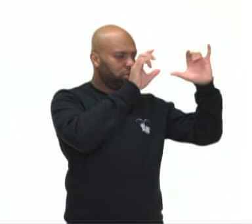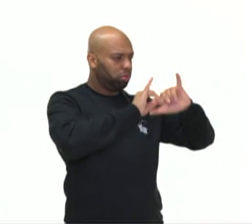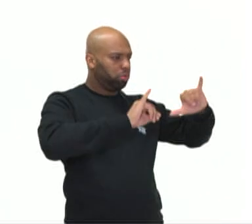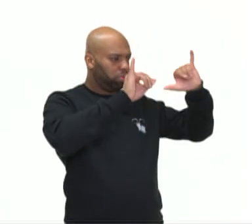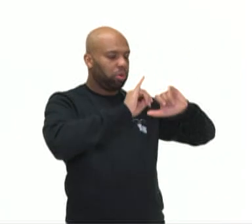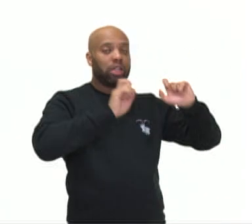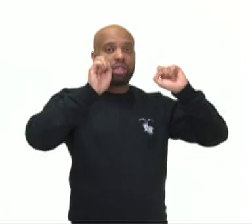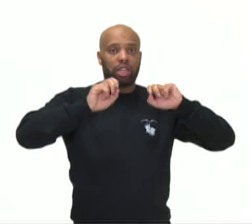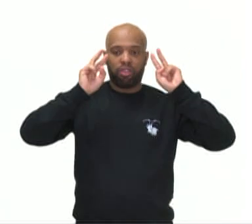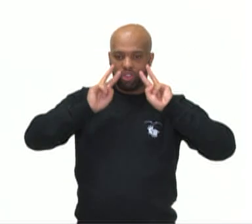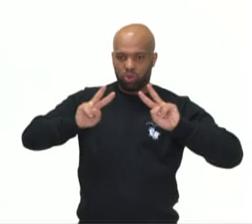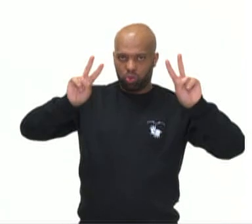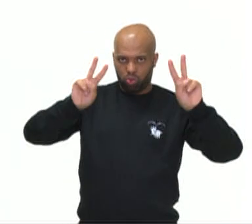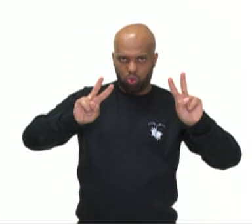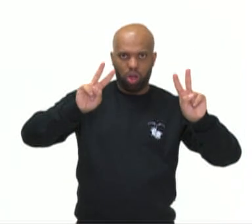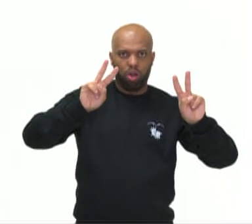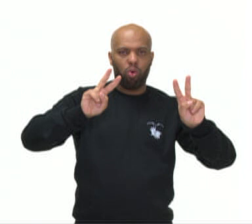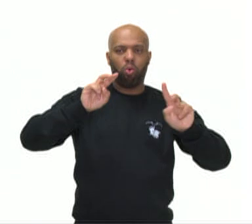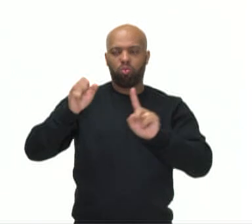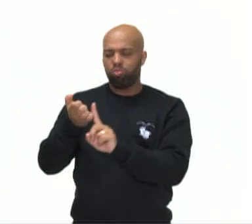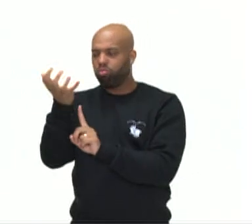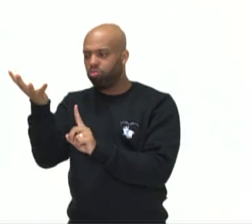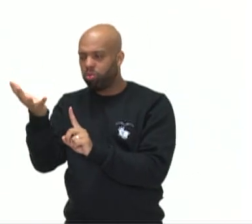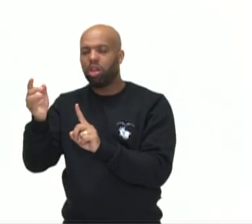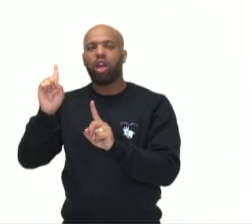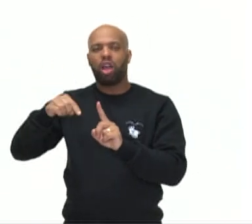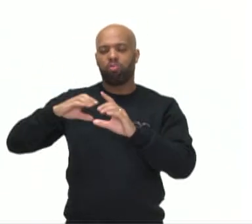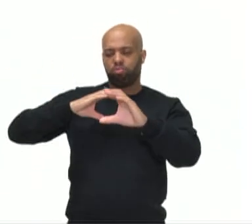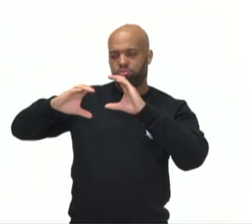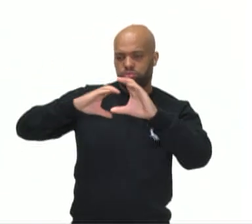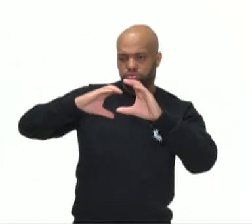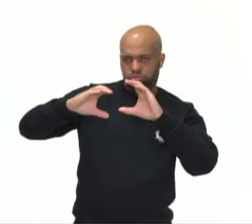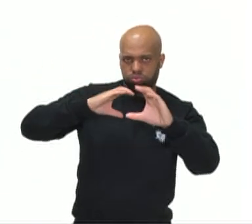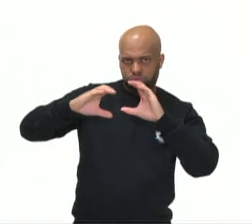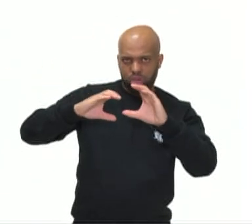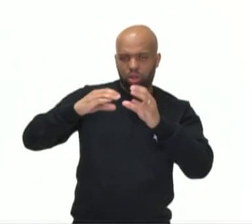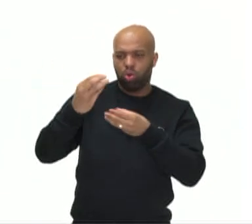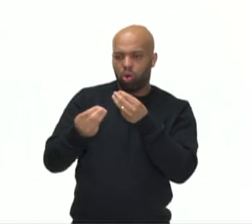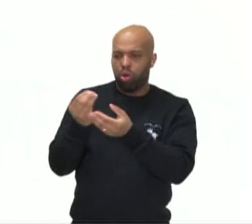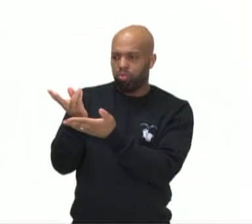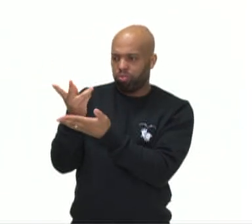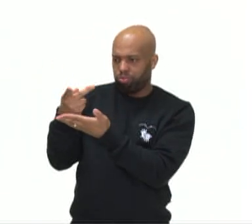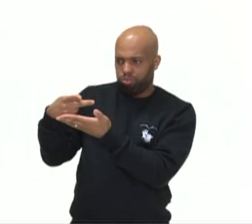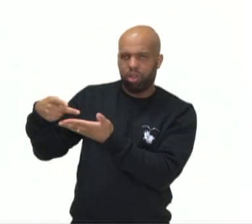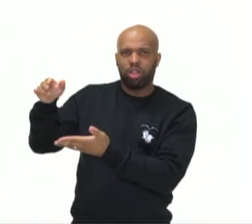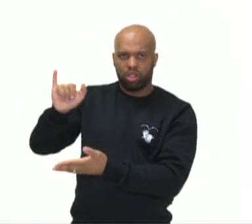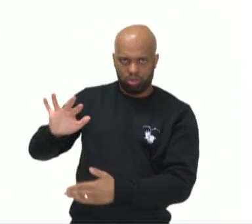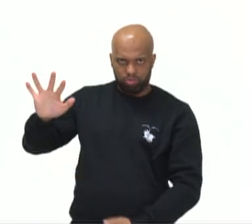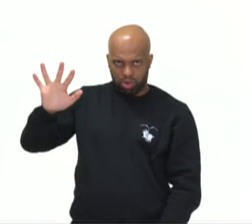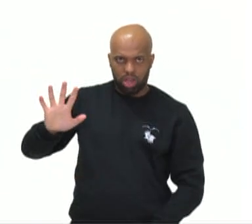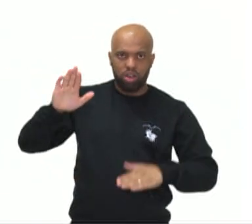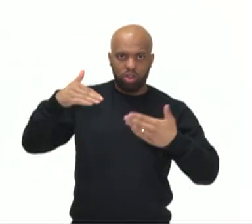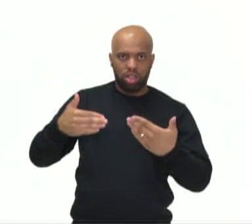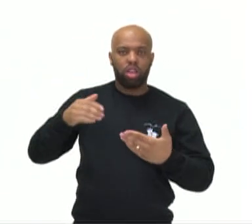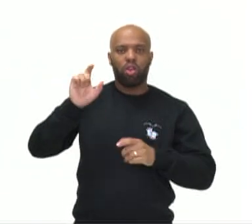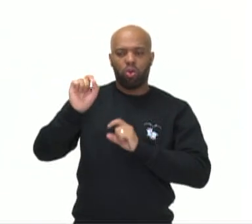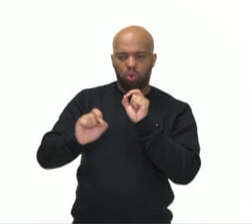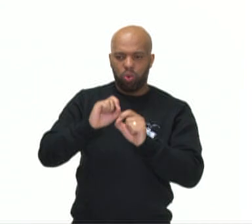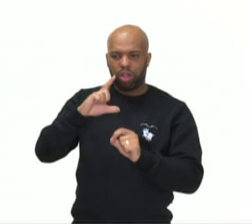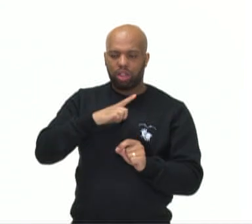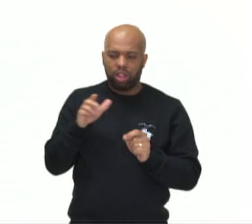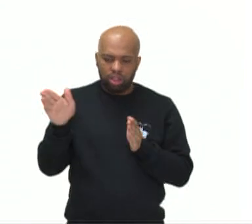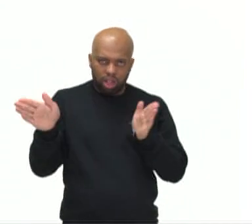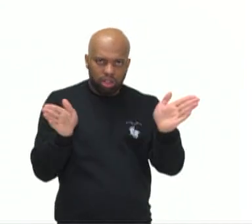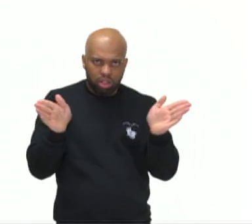visual ou não verbal e é uma forma de comunicação produzida por meio de símbolos. A linguagem então é multissemiótica,